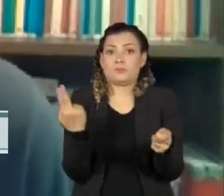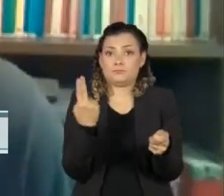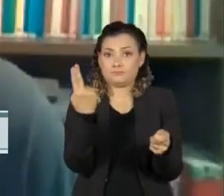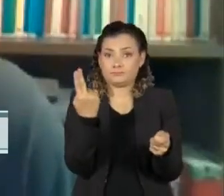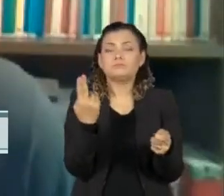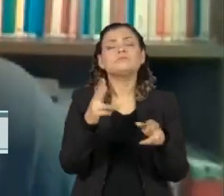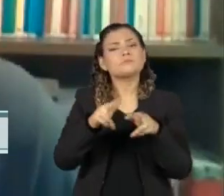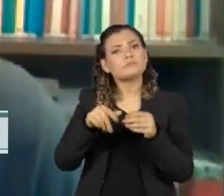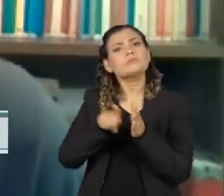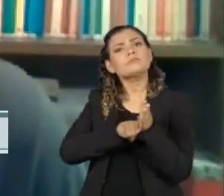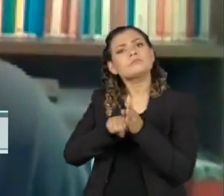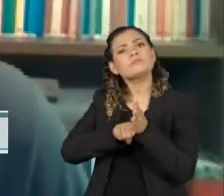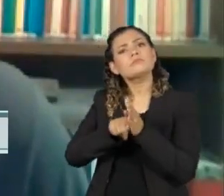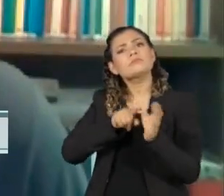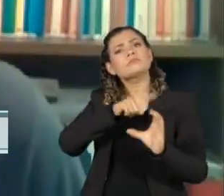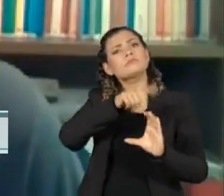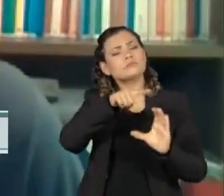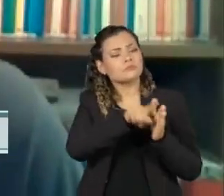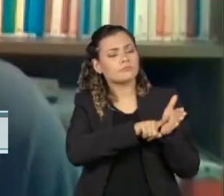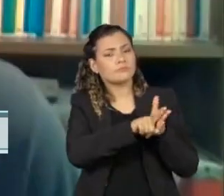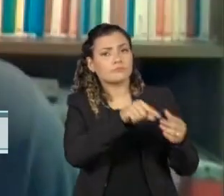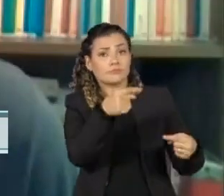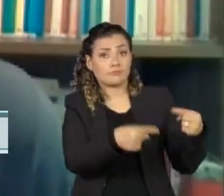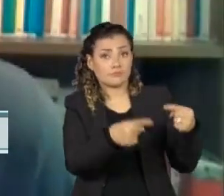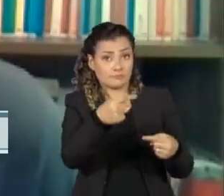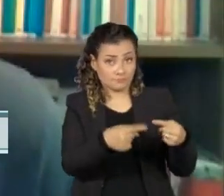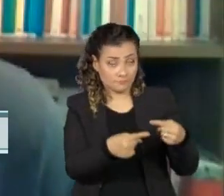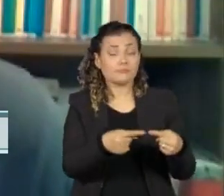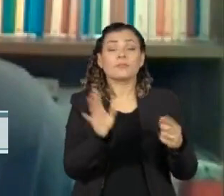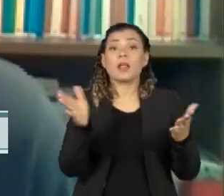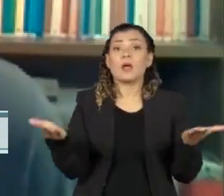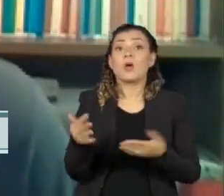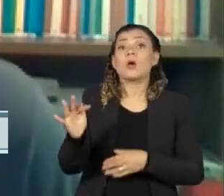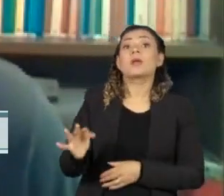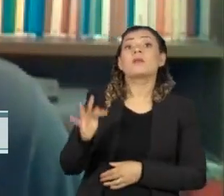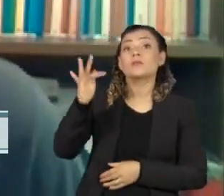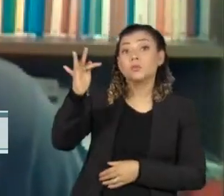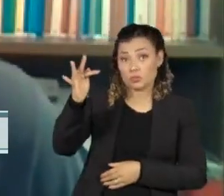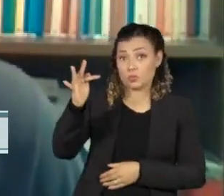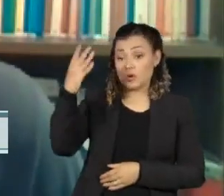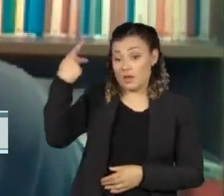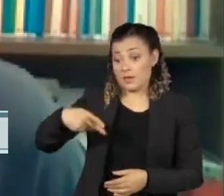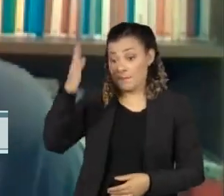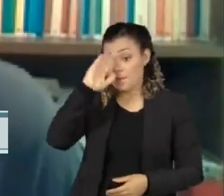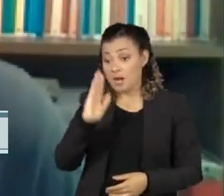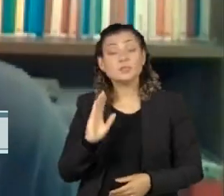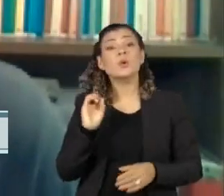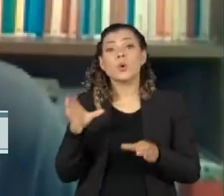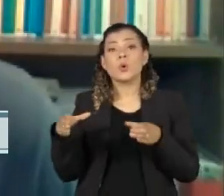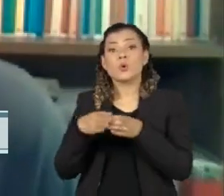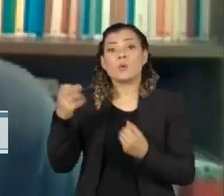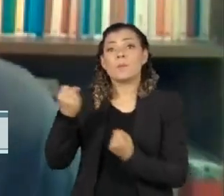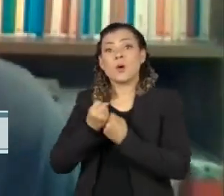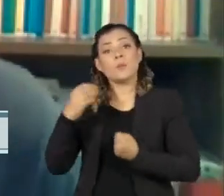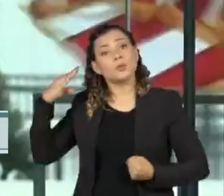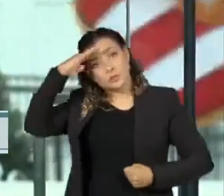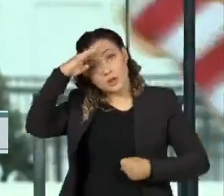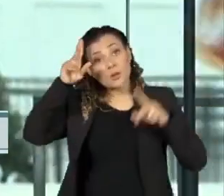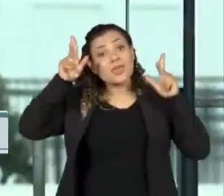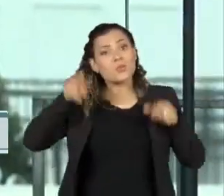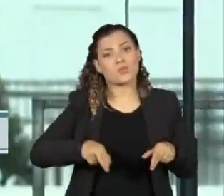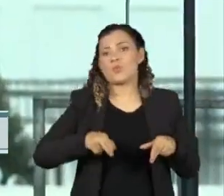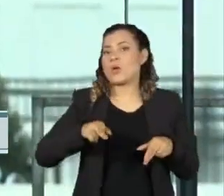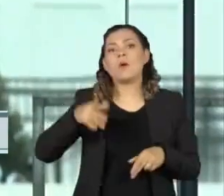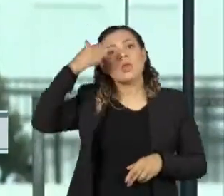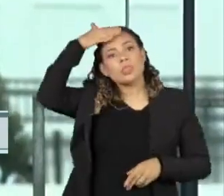Este cientista político avalia que o futuro do bolsonarismo aqui no país deve ser semelhante ao do trumpismo nos Estados Unidos,